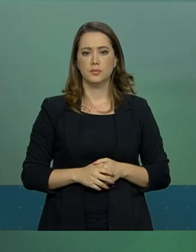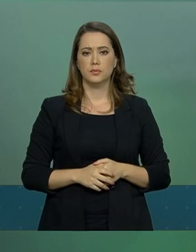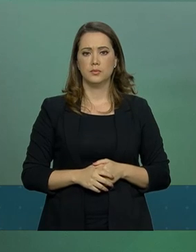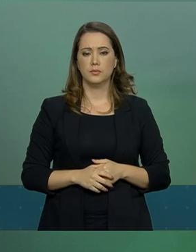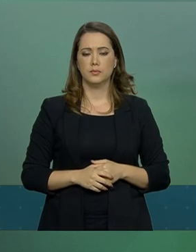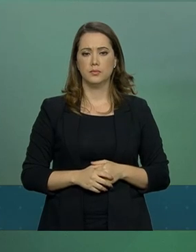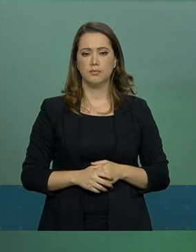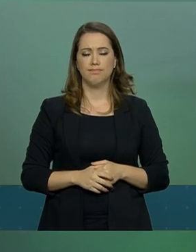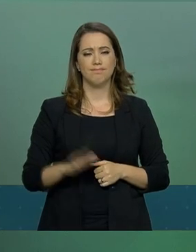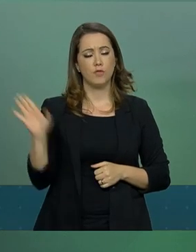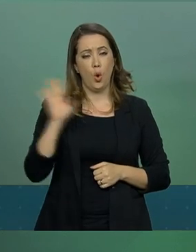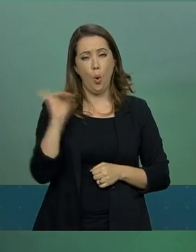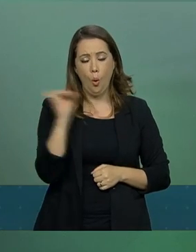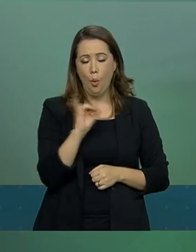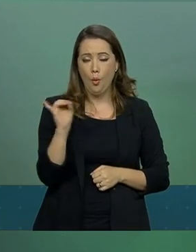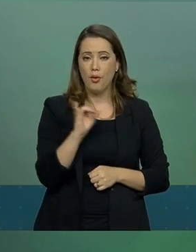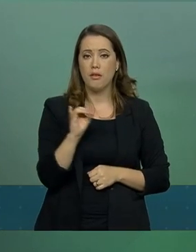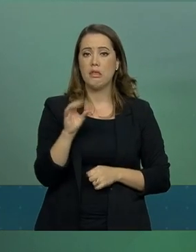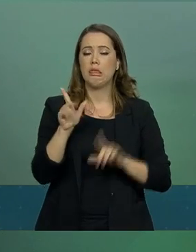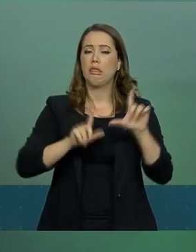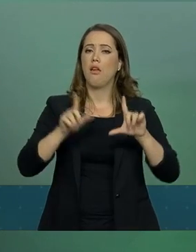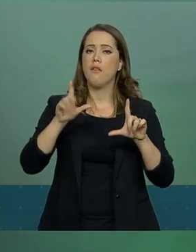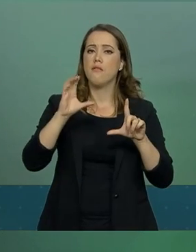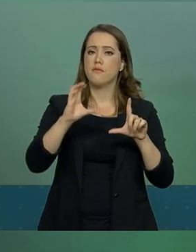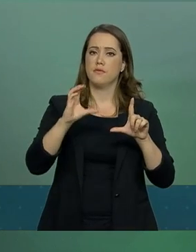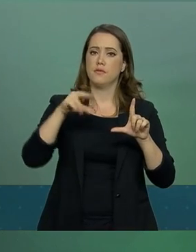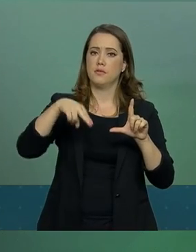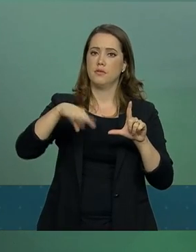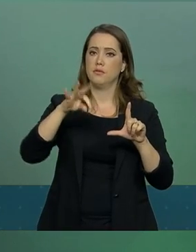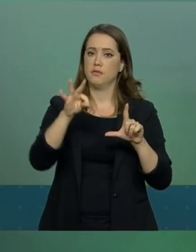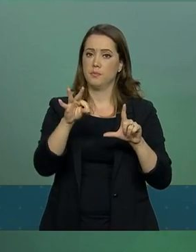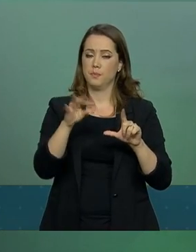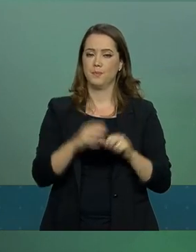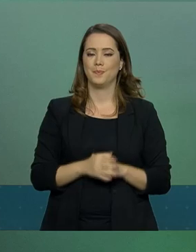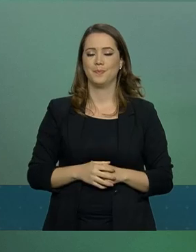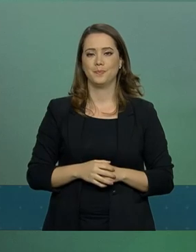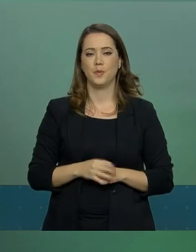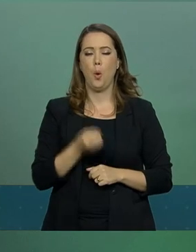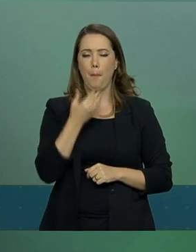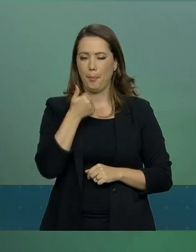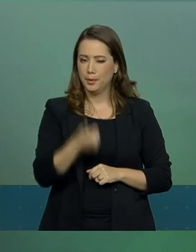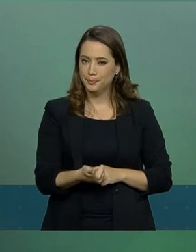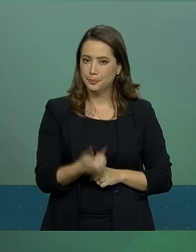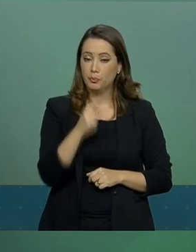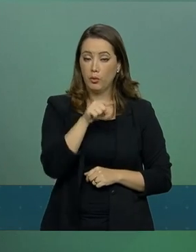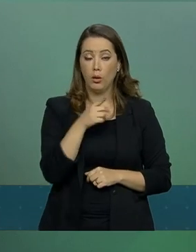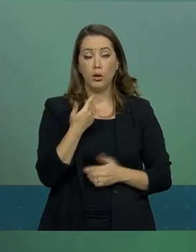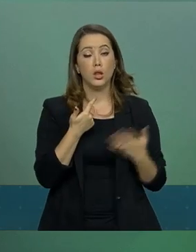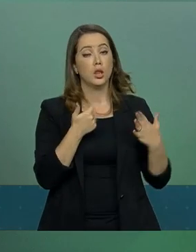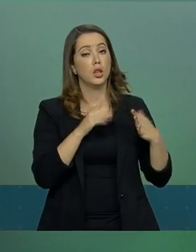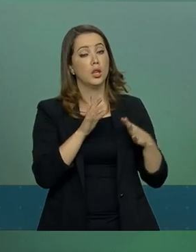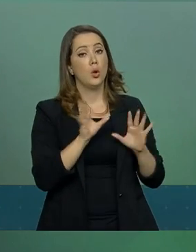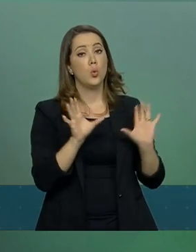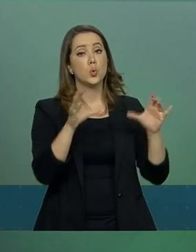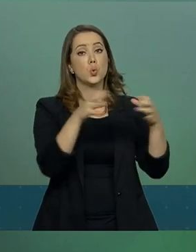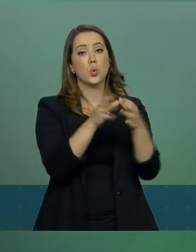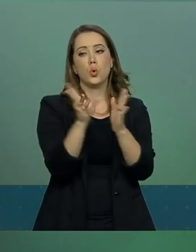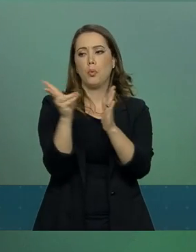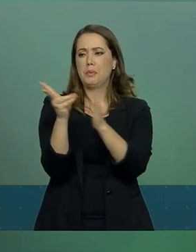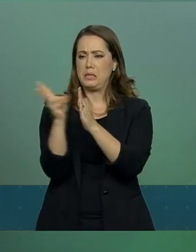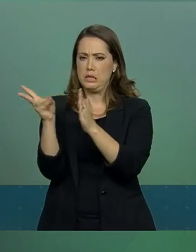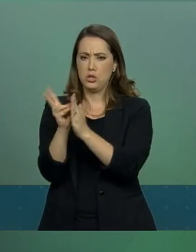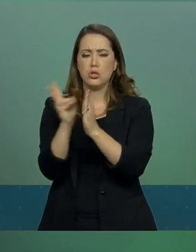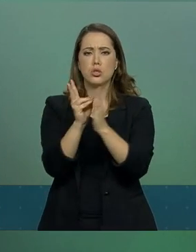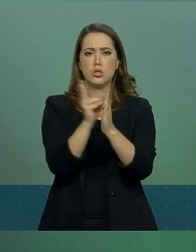O presidente é da TVCNT. Tudo bem, gente? Muito porta-voz. Porta-voz, algumas lideranças indígenas que estão